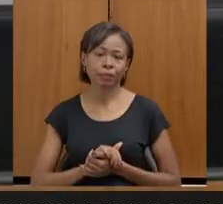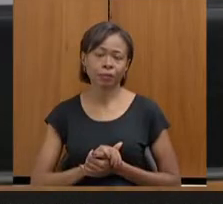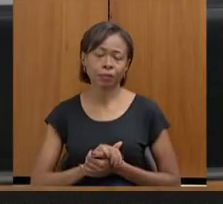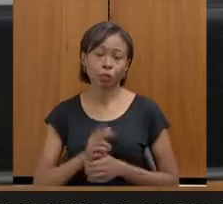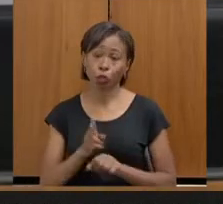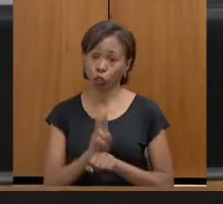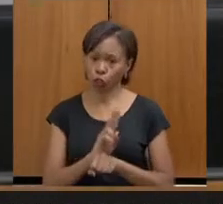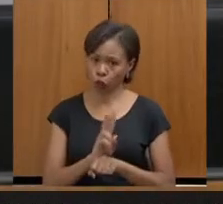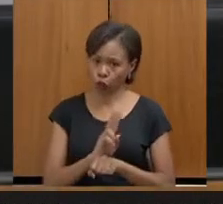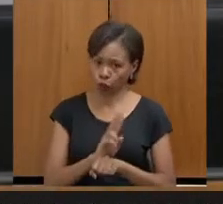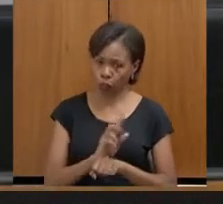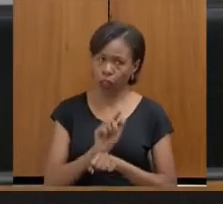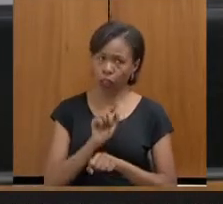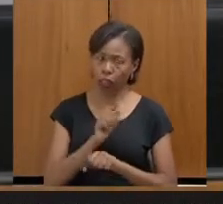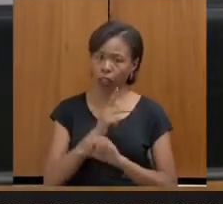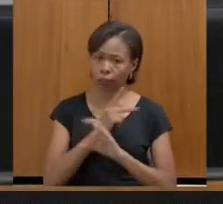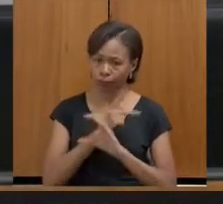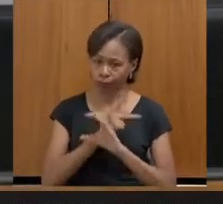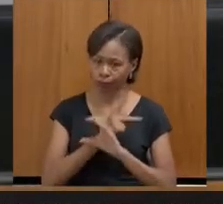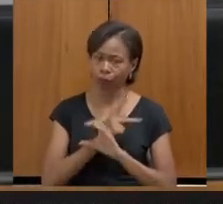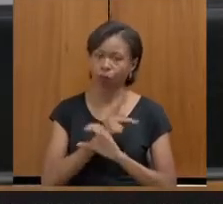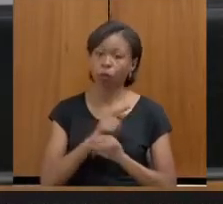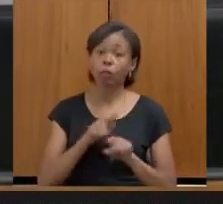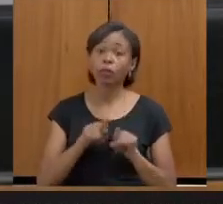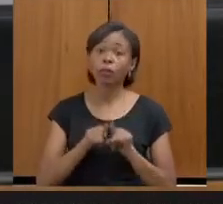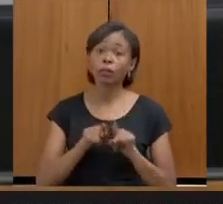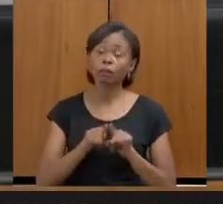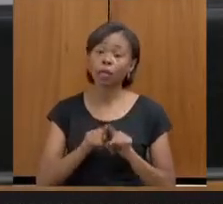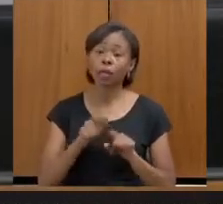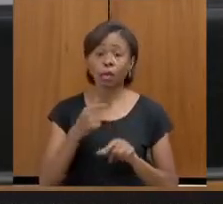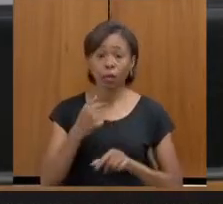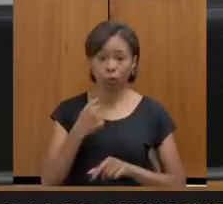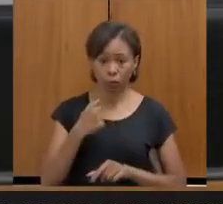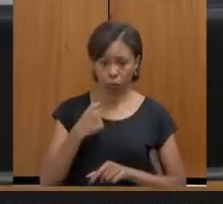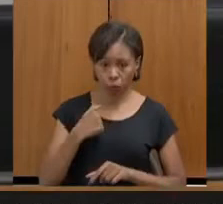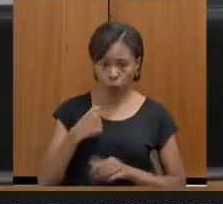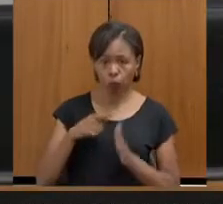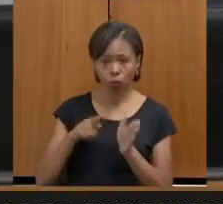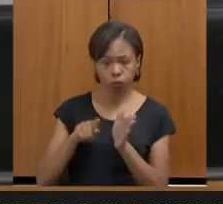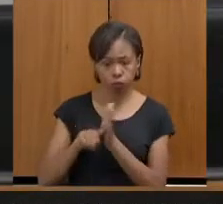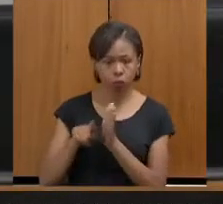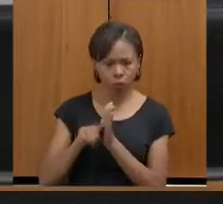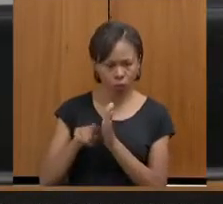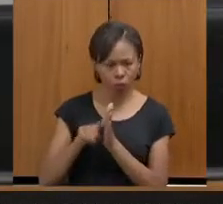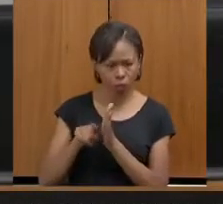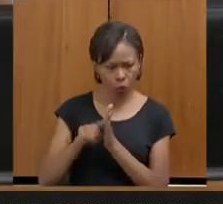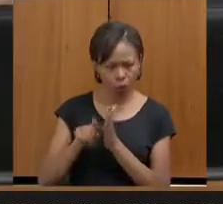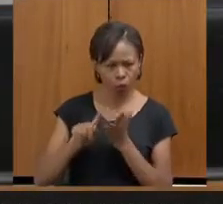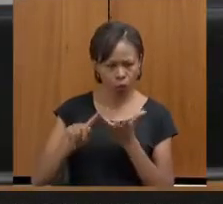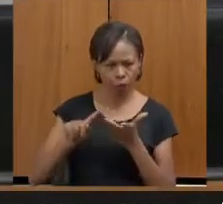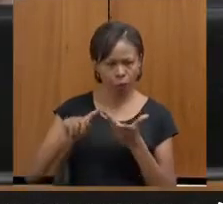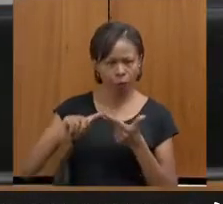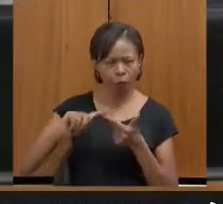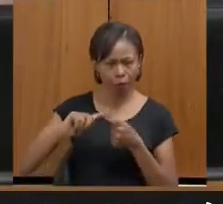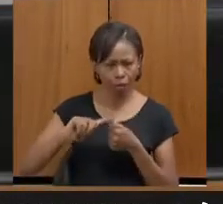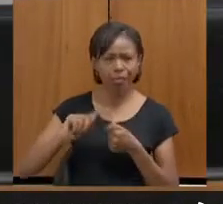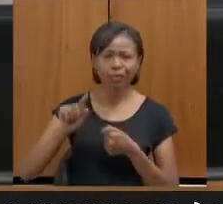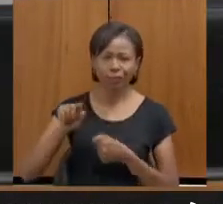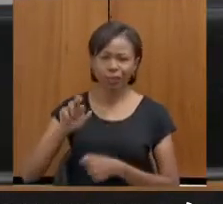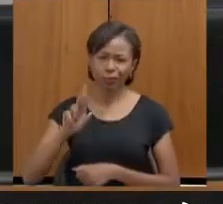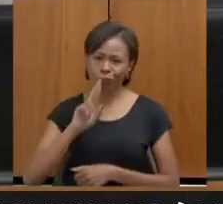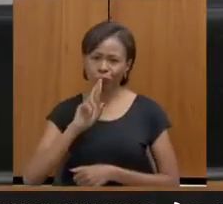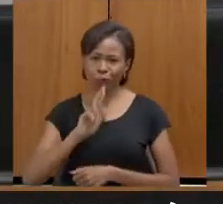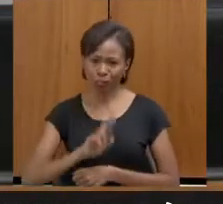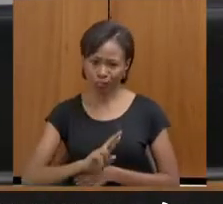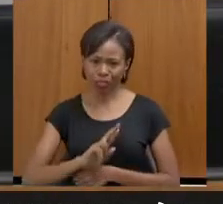adjunta da Polícia Civil. Trouxe também algumas questões que nós precisaremos ser respondidas para ser